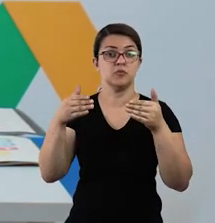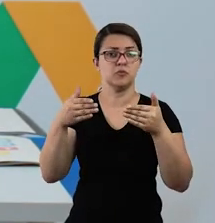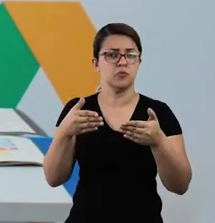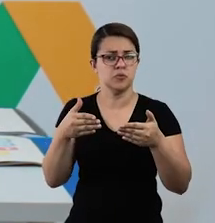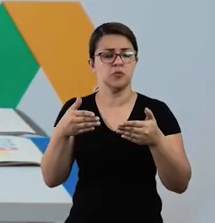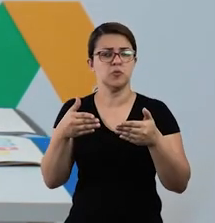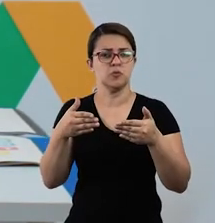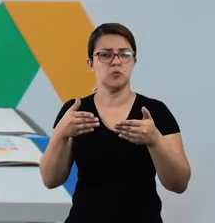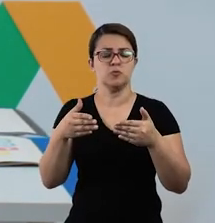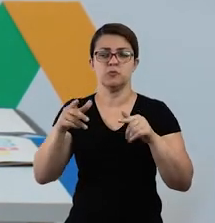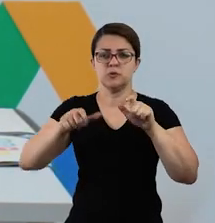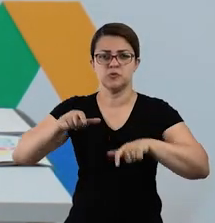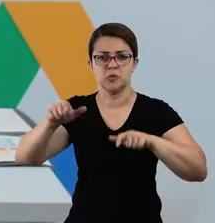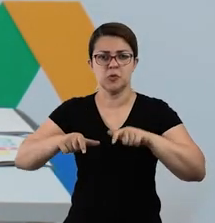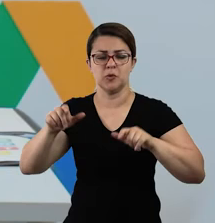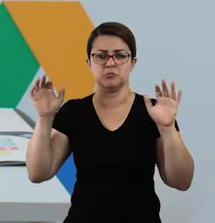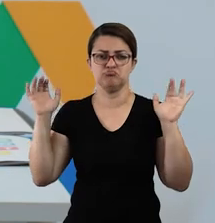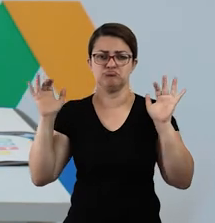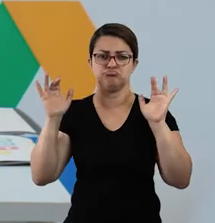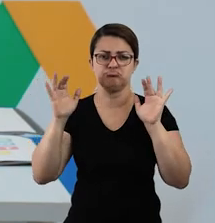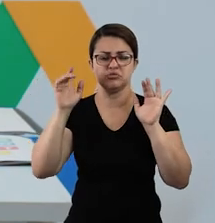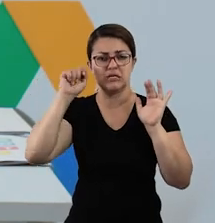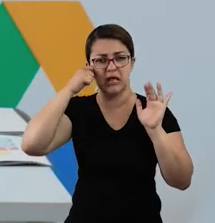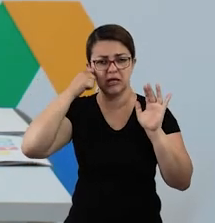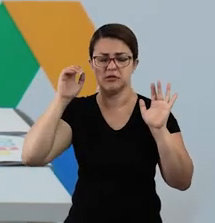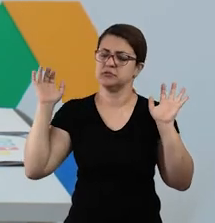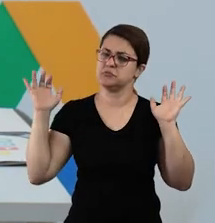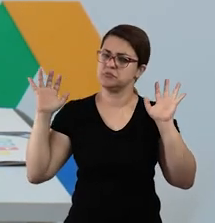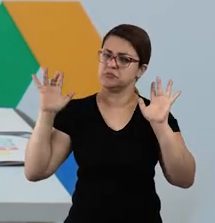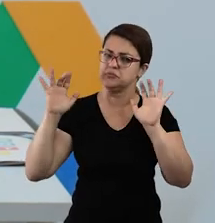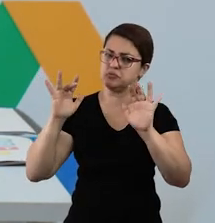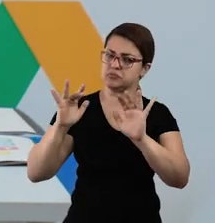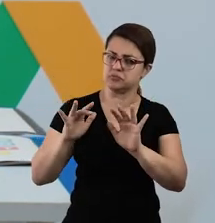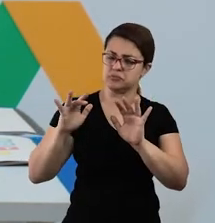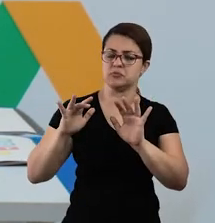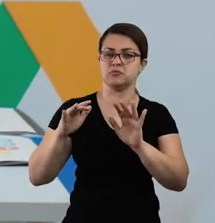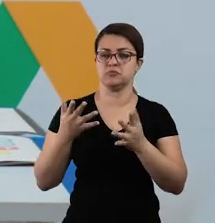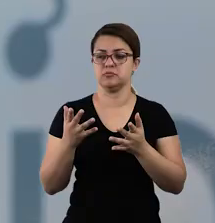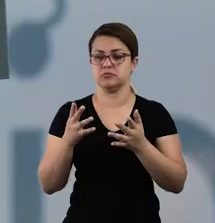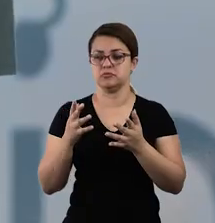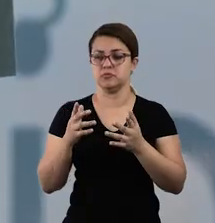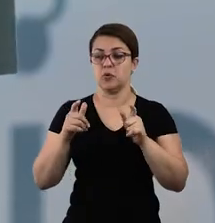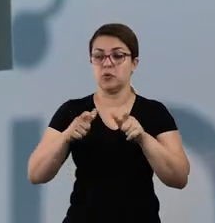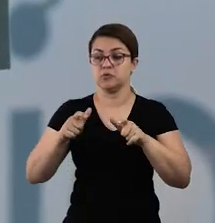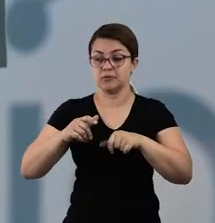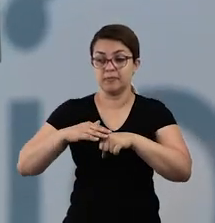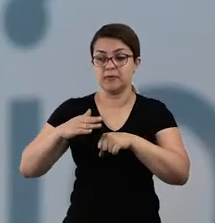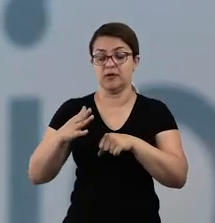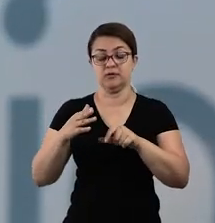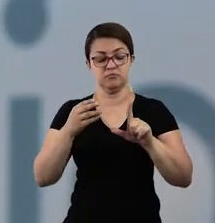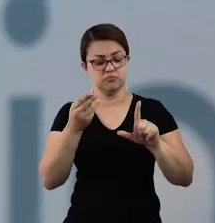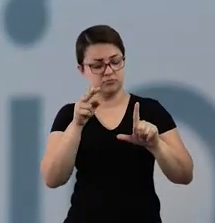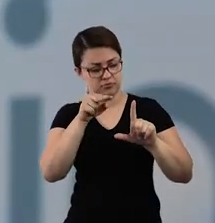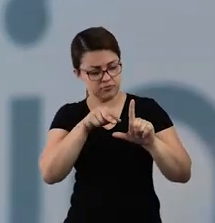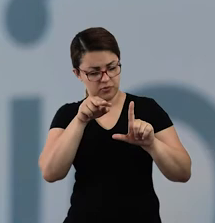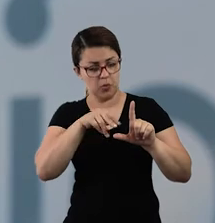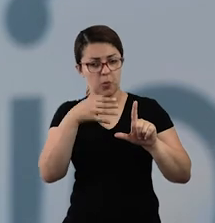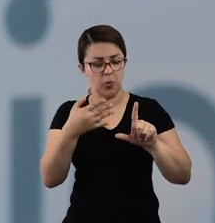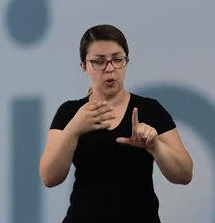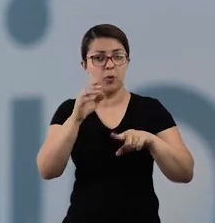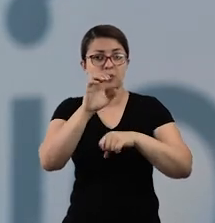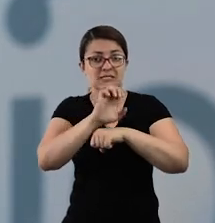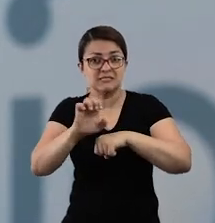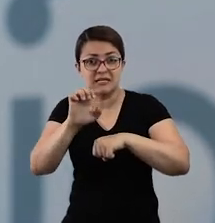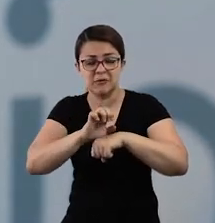negros, né? Ela até ajuda, complementa aquela primeira atividade. E aí vocês vão justamente responder isso também no caderno, né? Qual